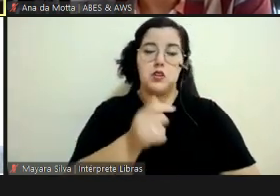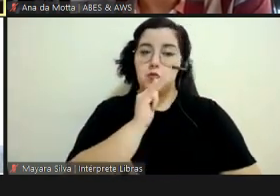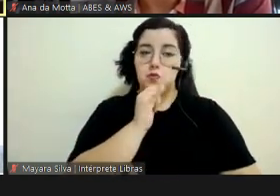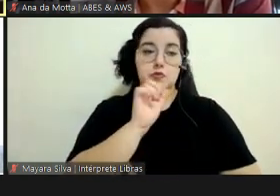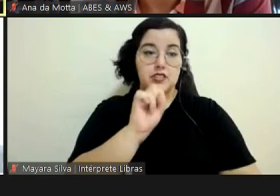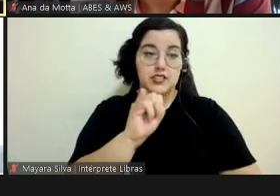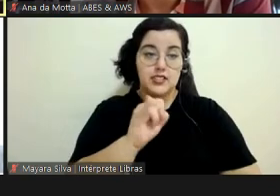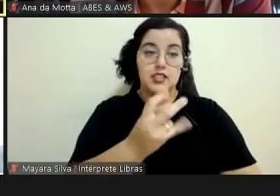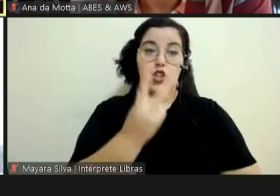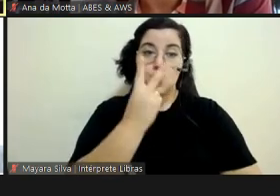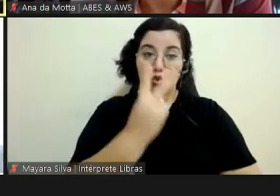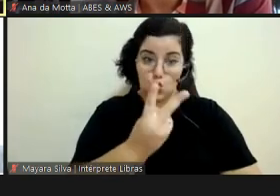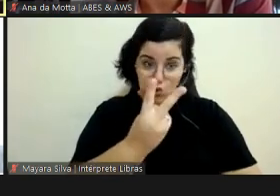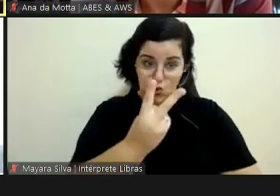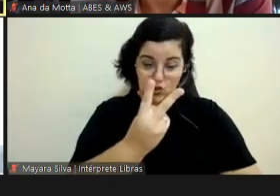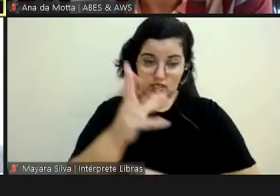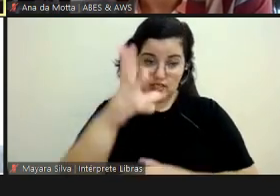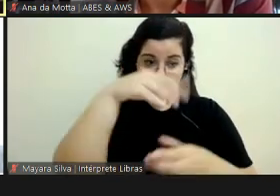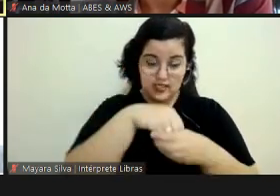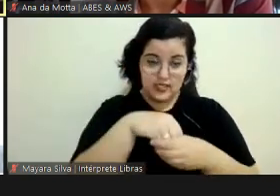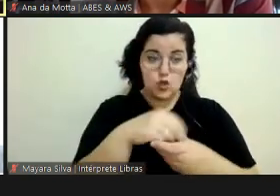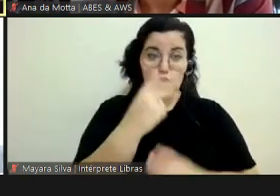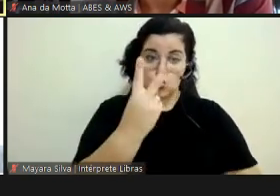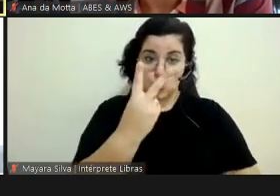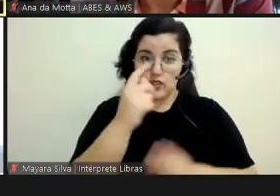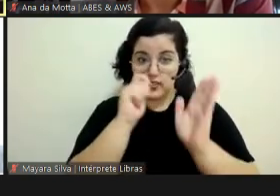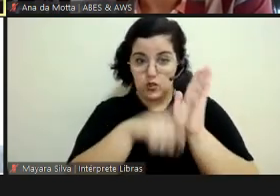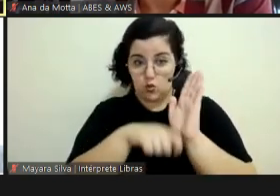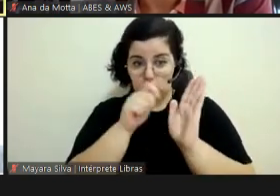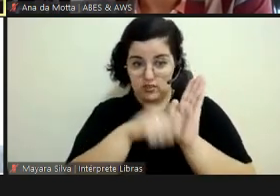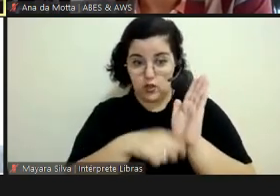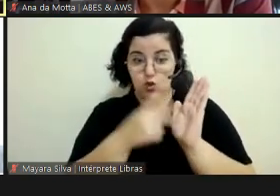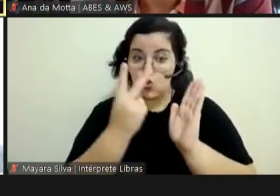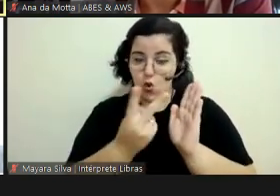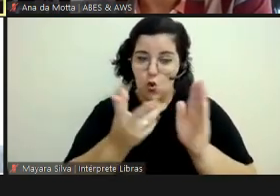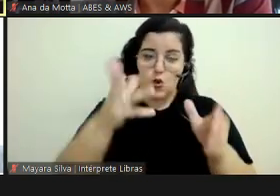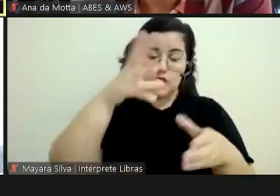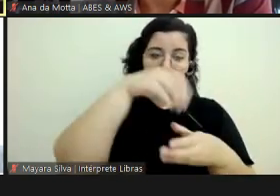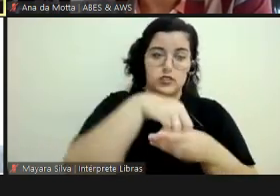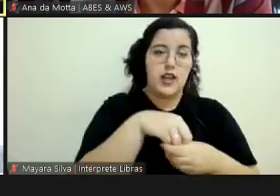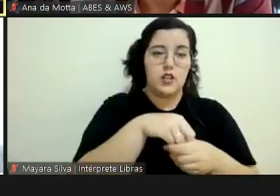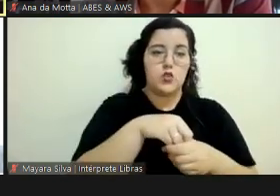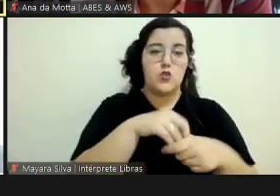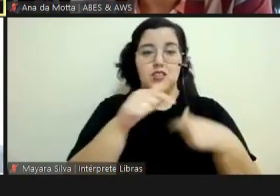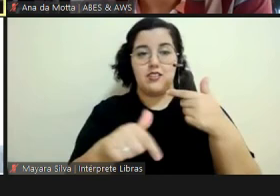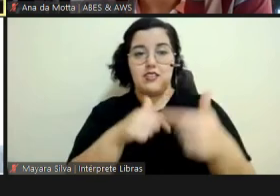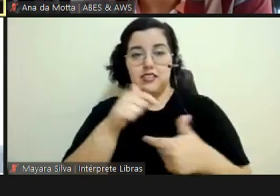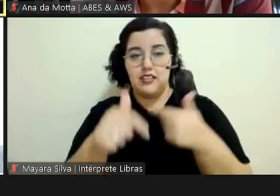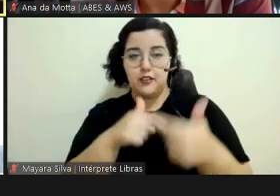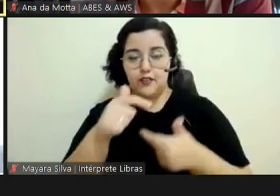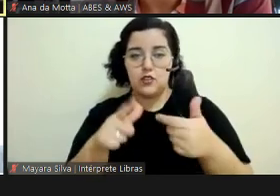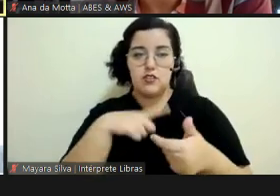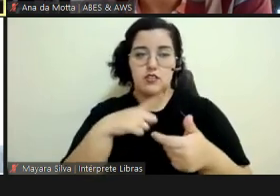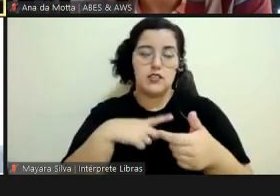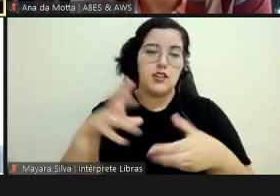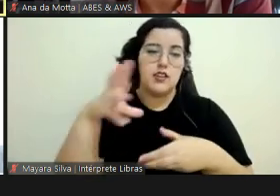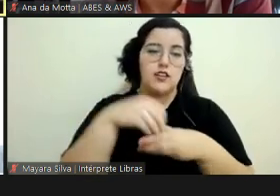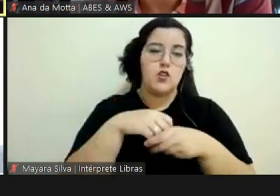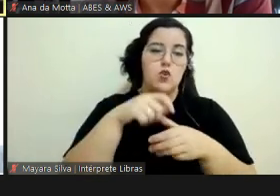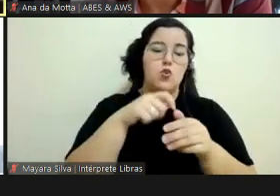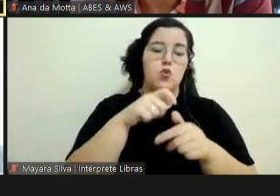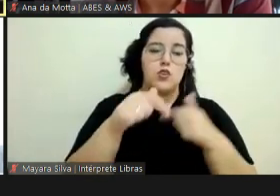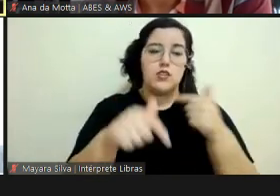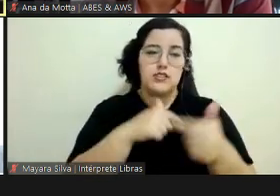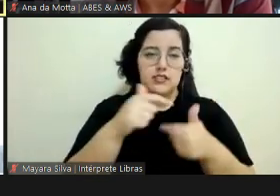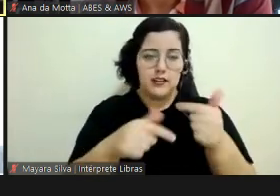soluções envolvidas, necessariamente dois contratos, tá? E os serviços que estão lá no decreto, também